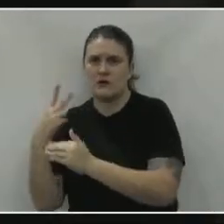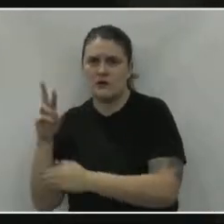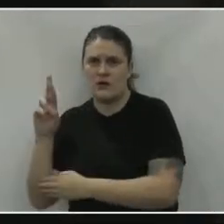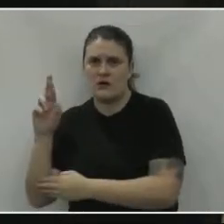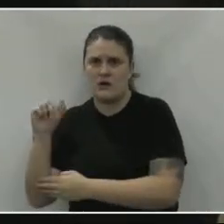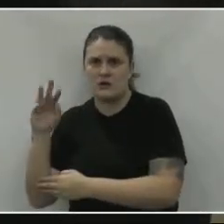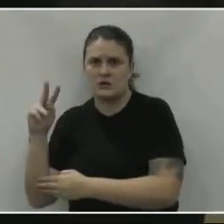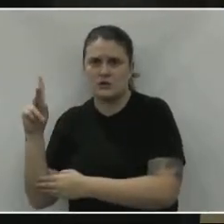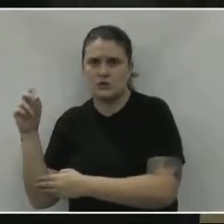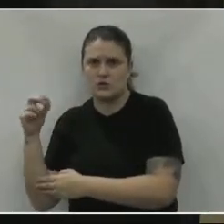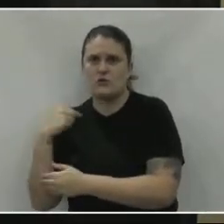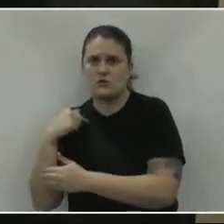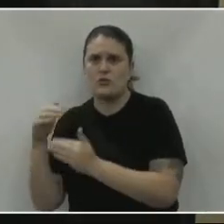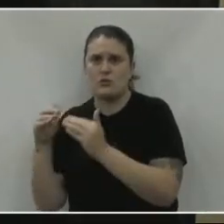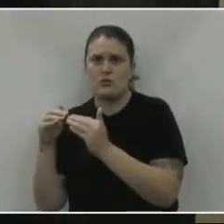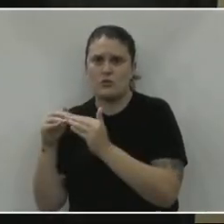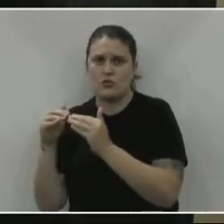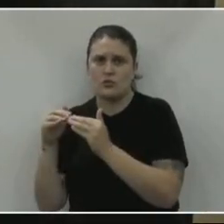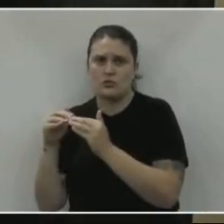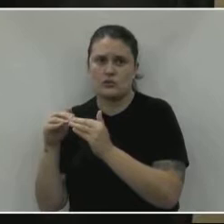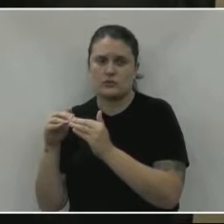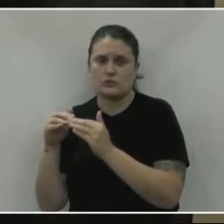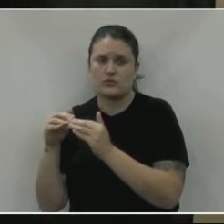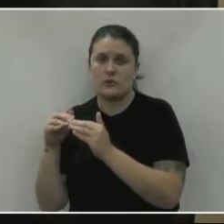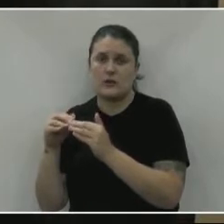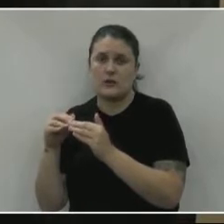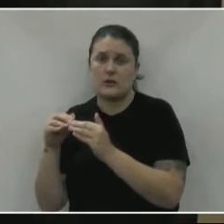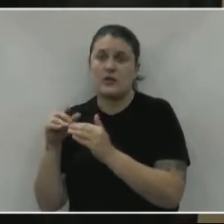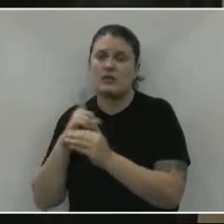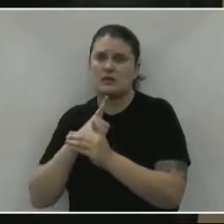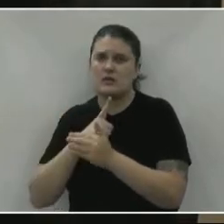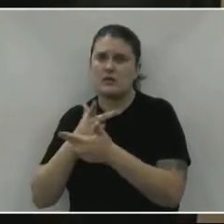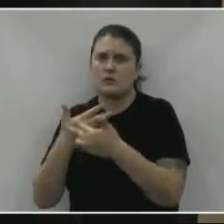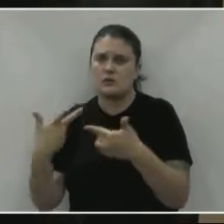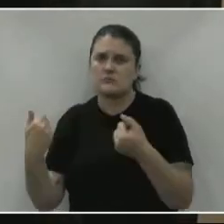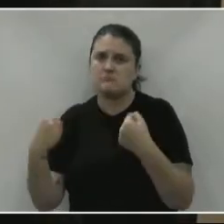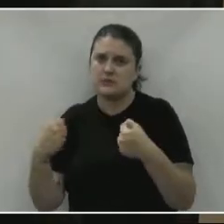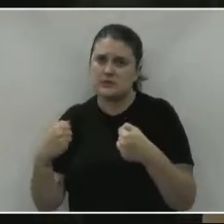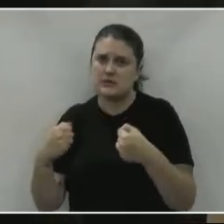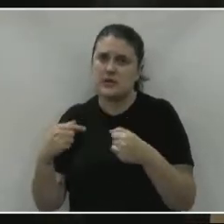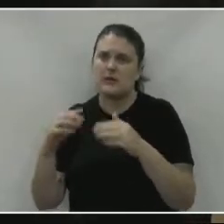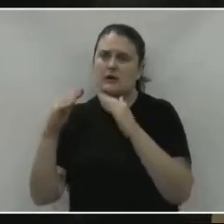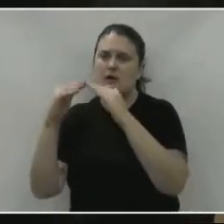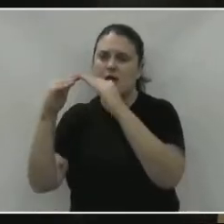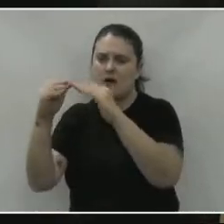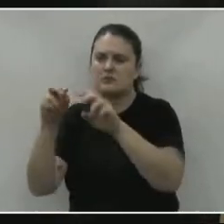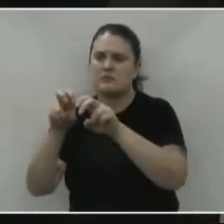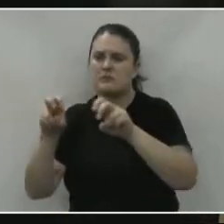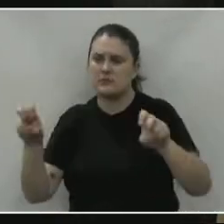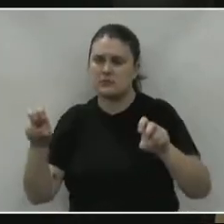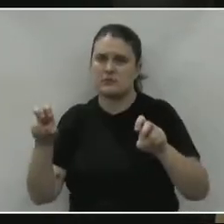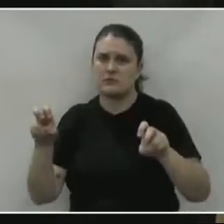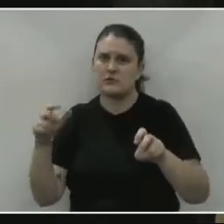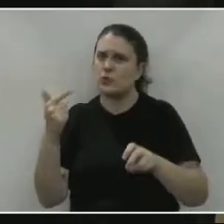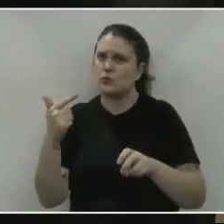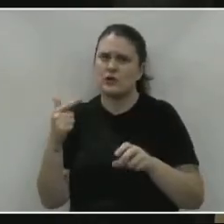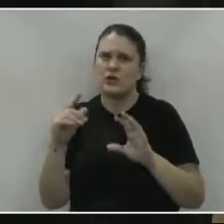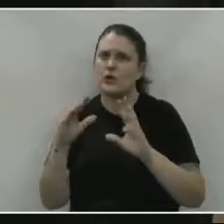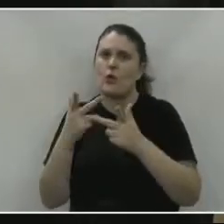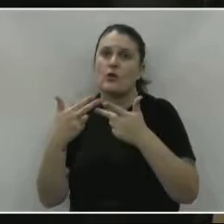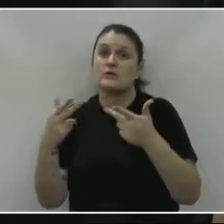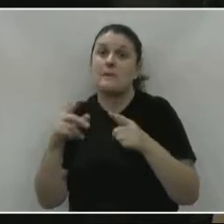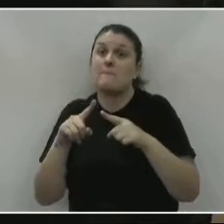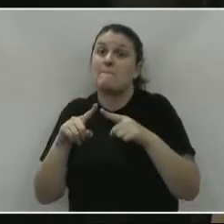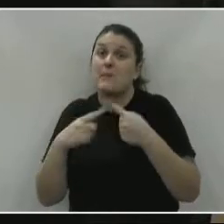Eu concordo, muitas coisas precisam acontecer no Nando Vitória. Muitas coisas. Há muita necessidade. As coberturas e tudo mais. Não está tudo certo, mas tem